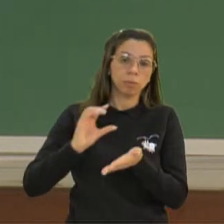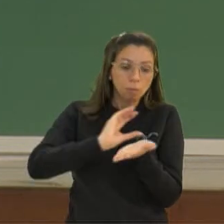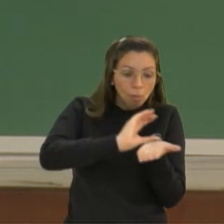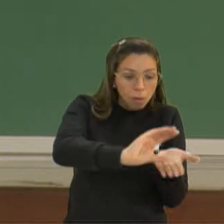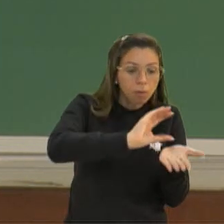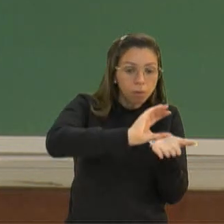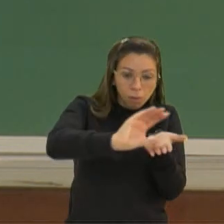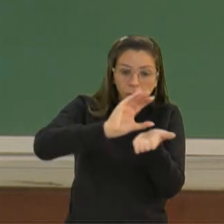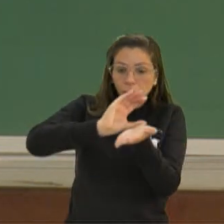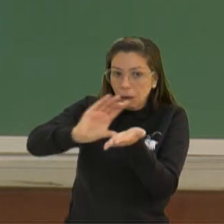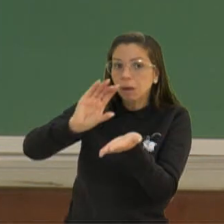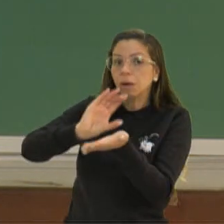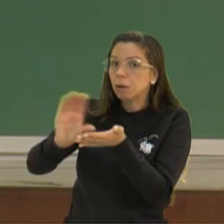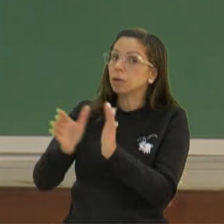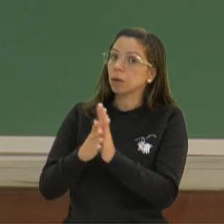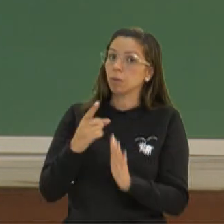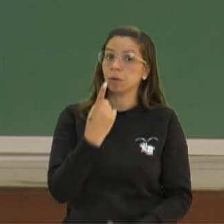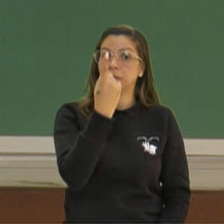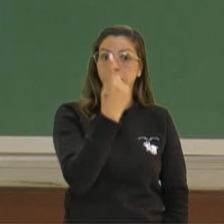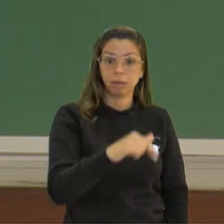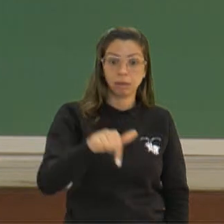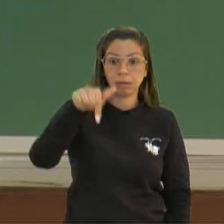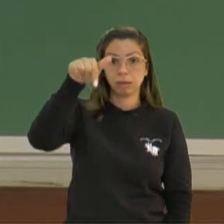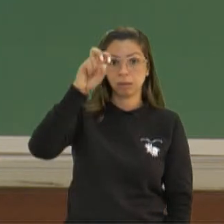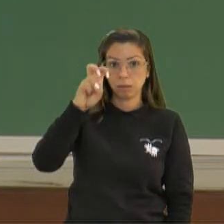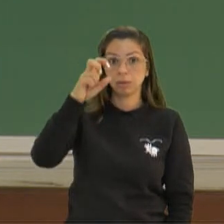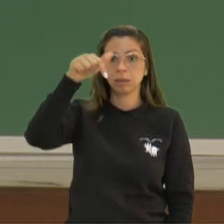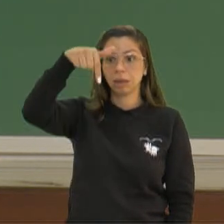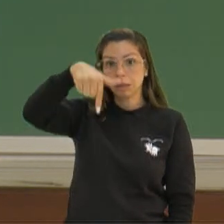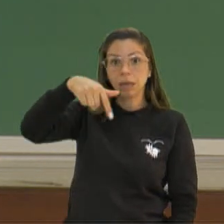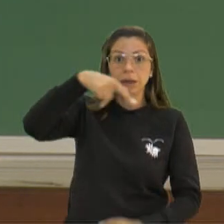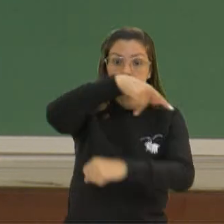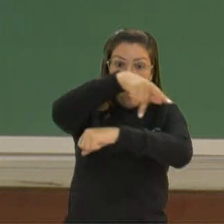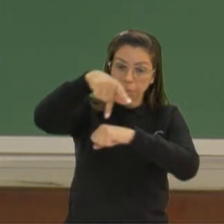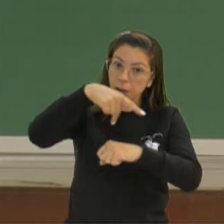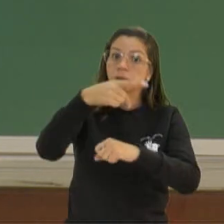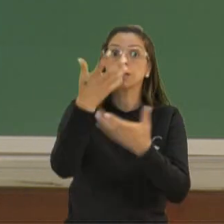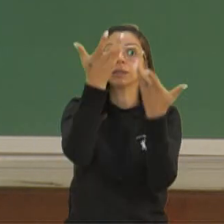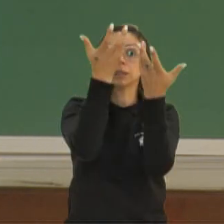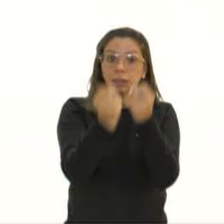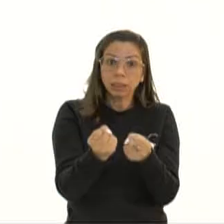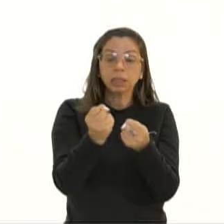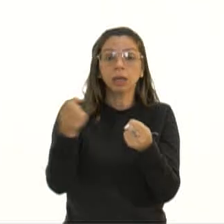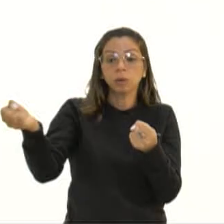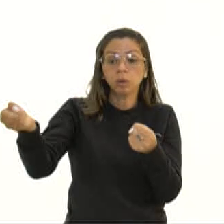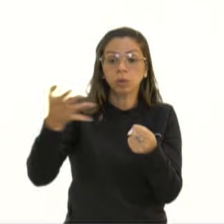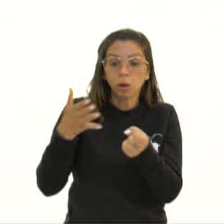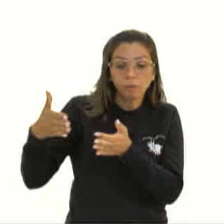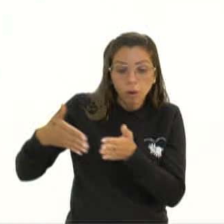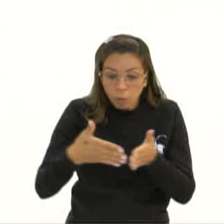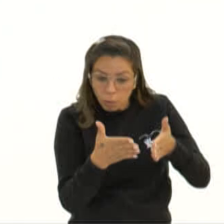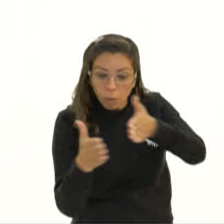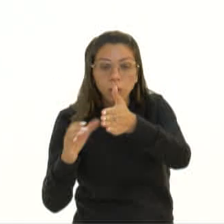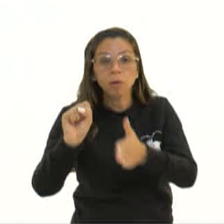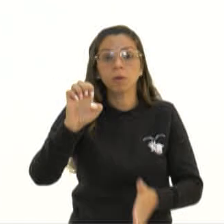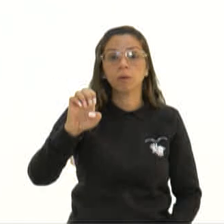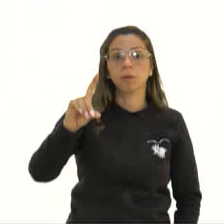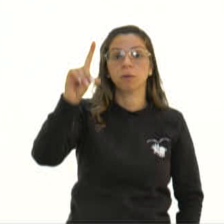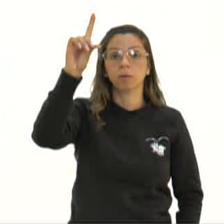imagina, já 157 países já aderiram a essa nova Rota da Seda. Que vai